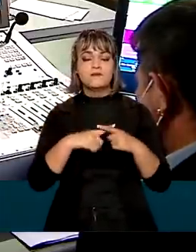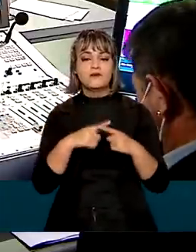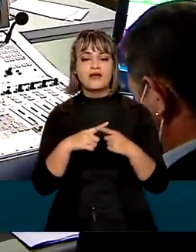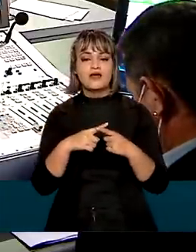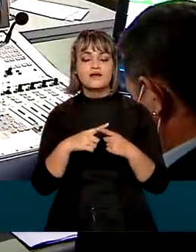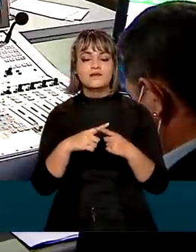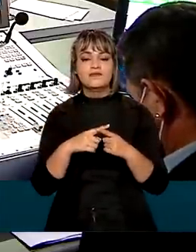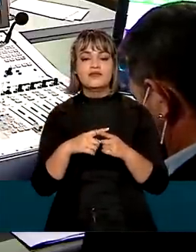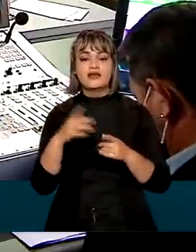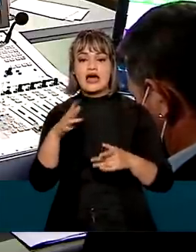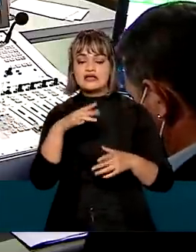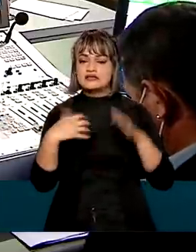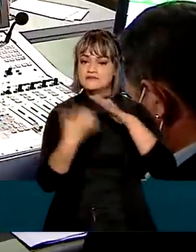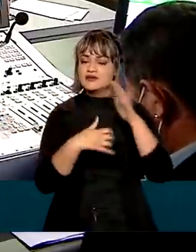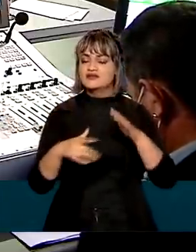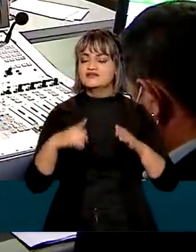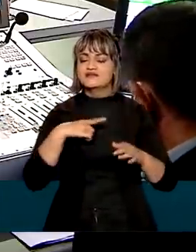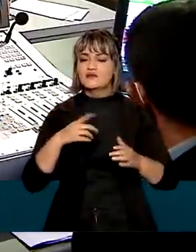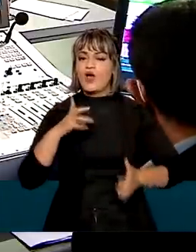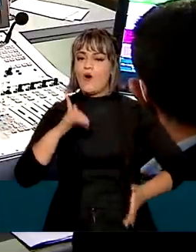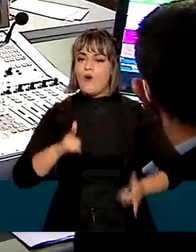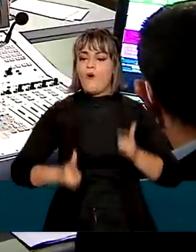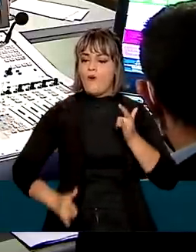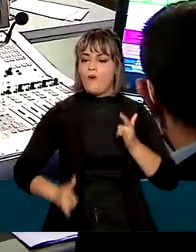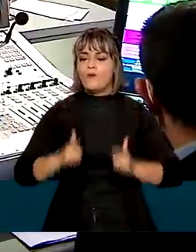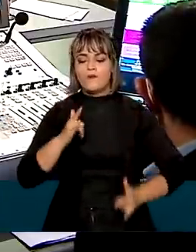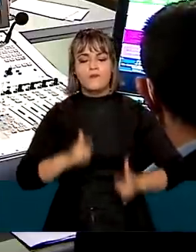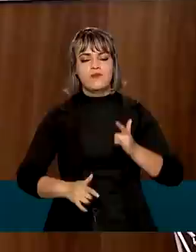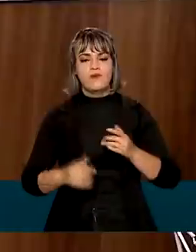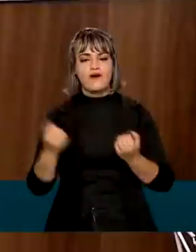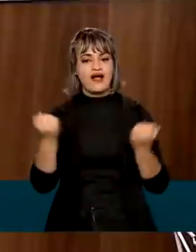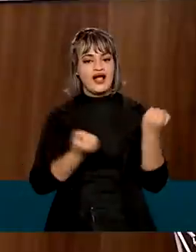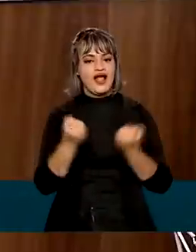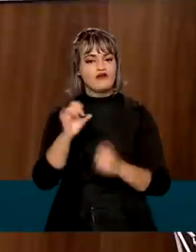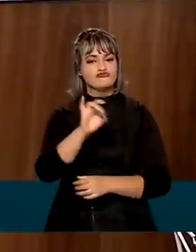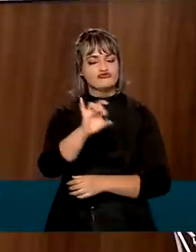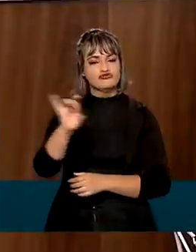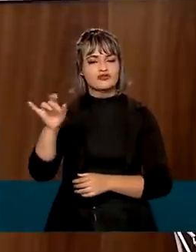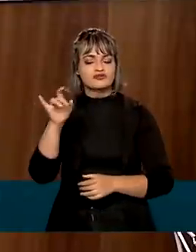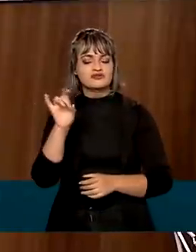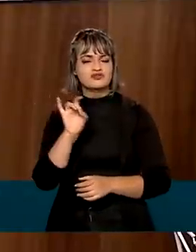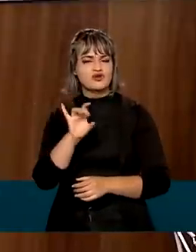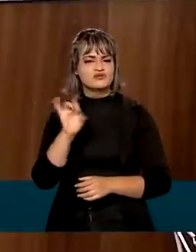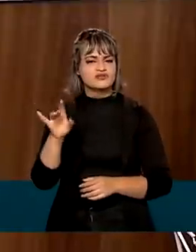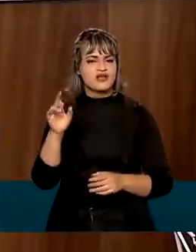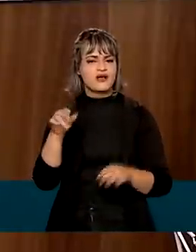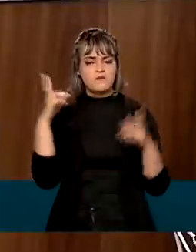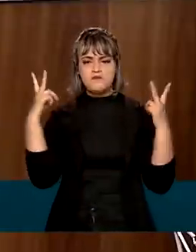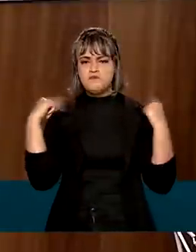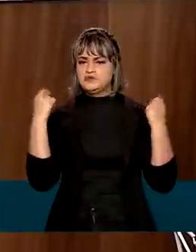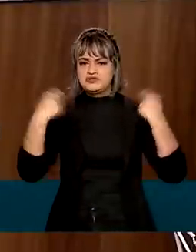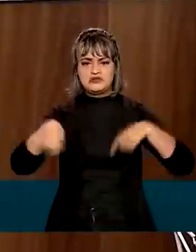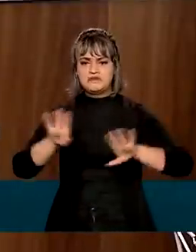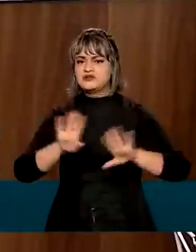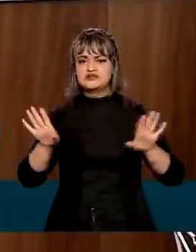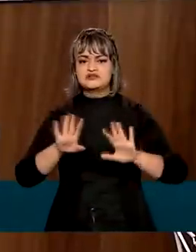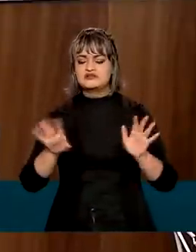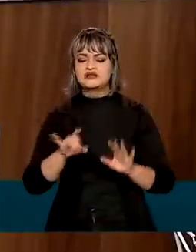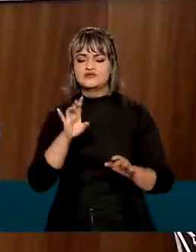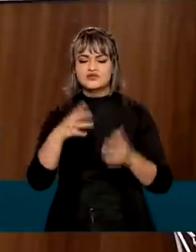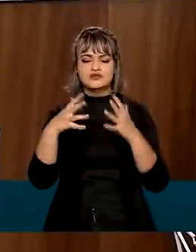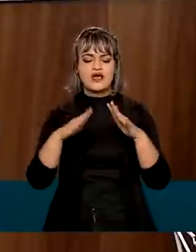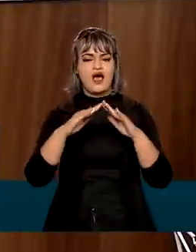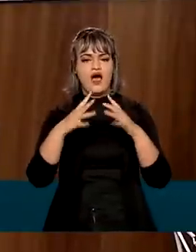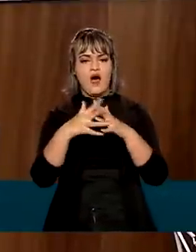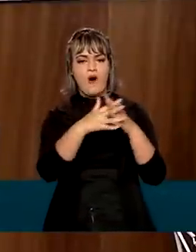empresas terão robôs de segurança. Nós teremos carros automotivos que funcionarão sem motorista. Ônibus